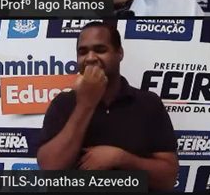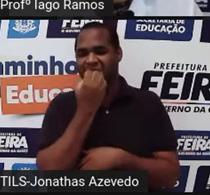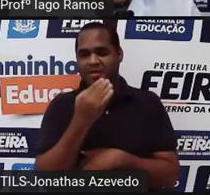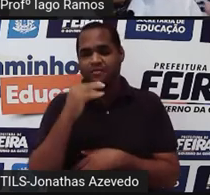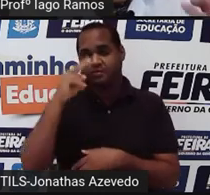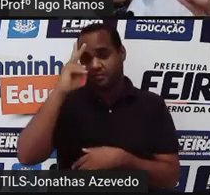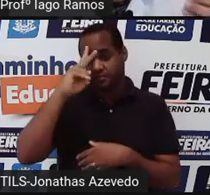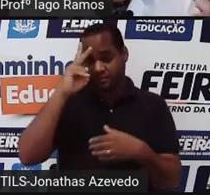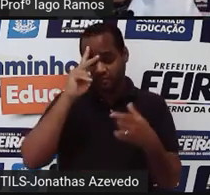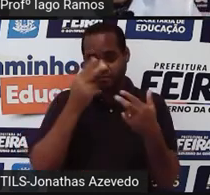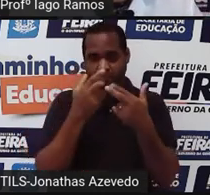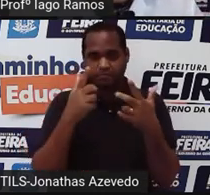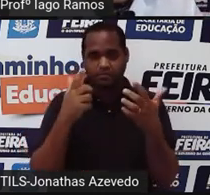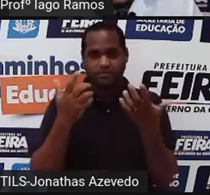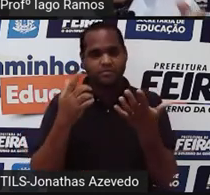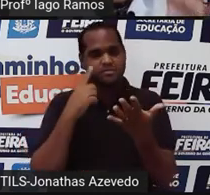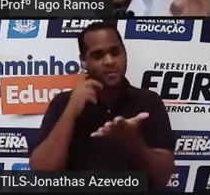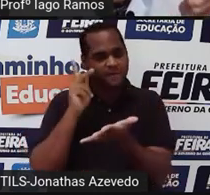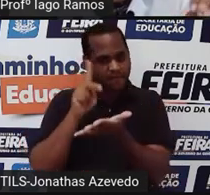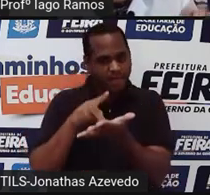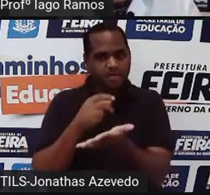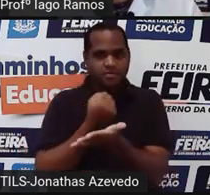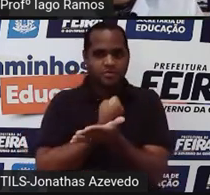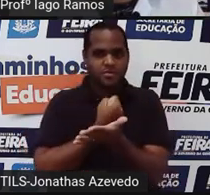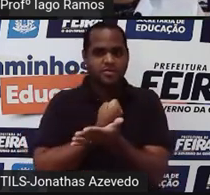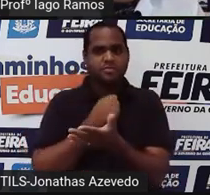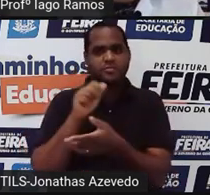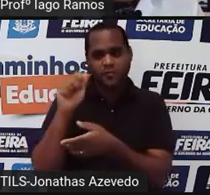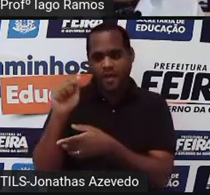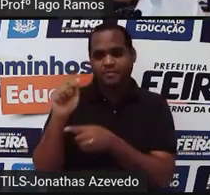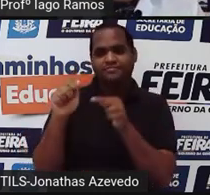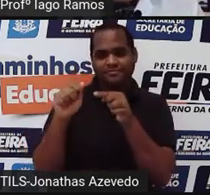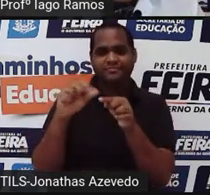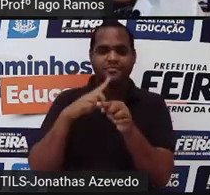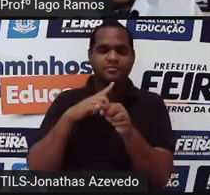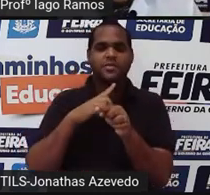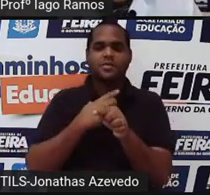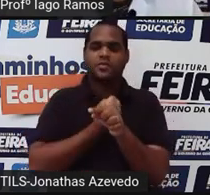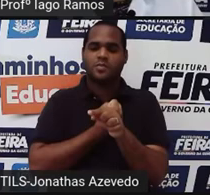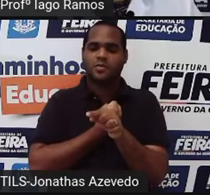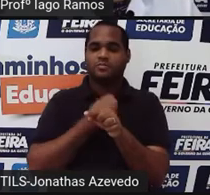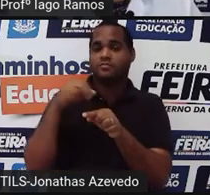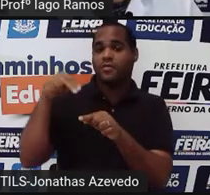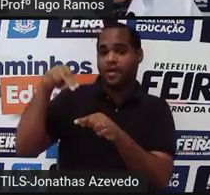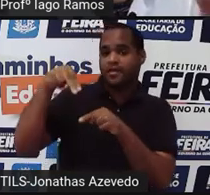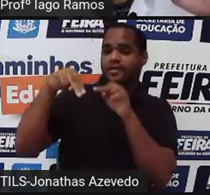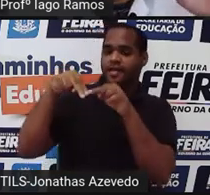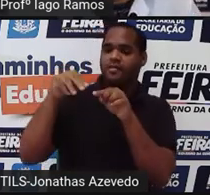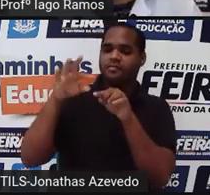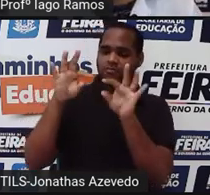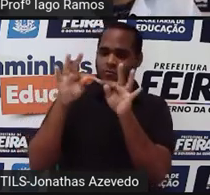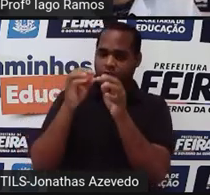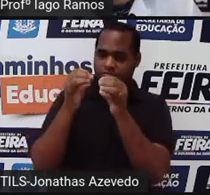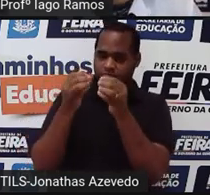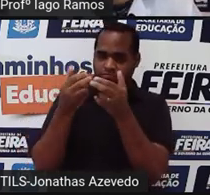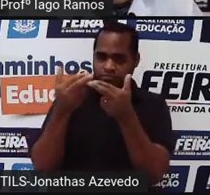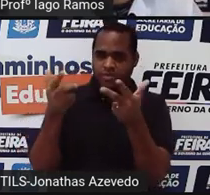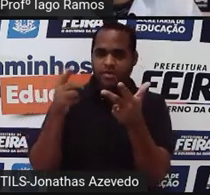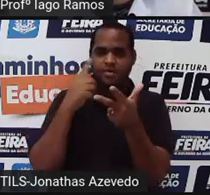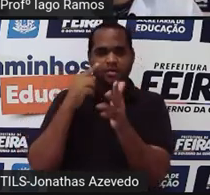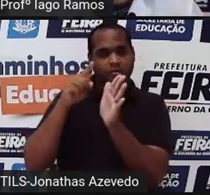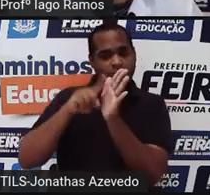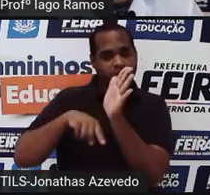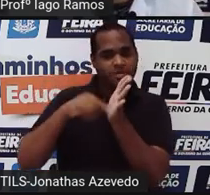Lembrando, o número de baixo é um número real, que é aquele A. O númerozinho de cima, que é o N, vai ser um número inteiro e a gente começa com o